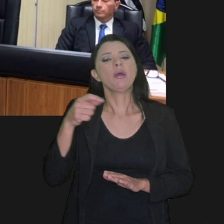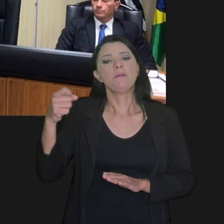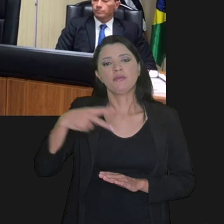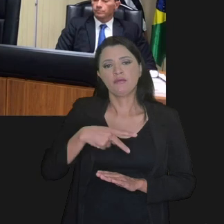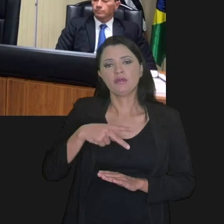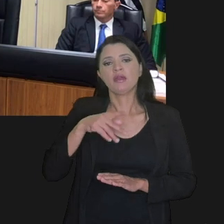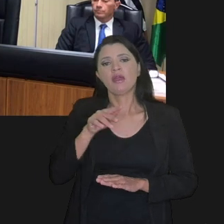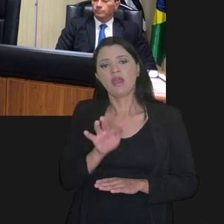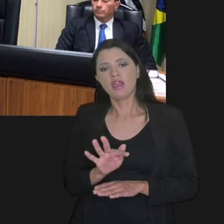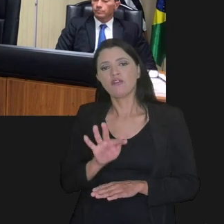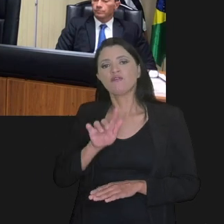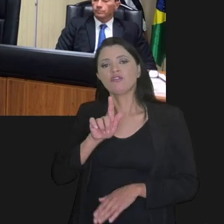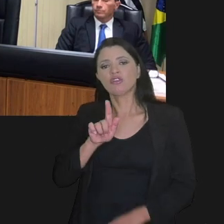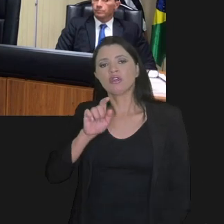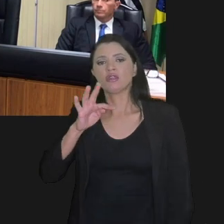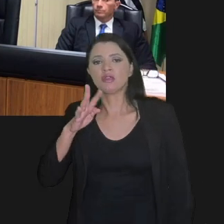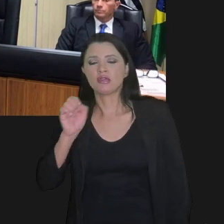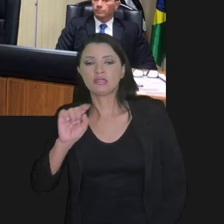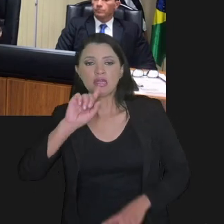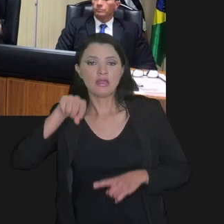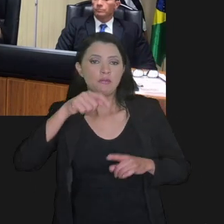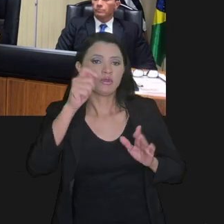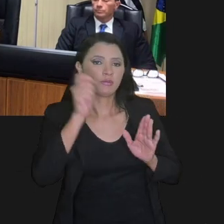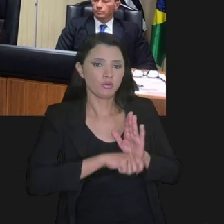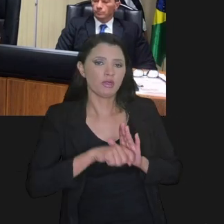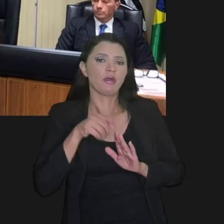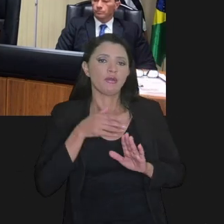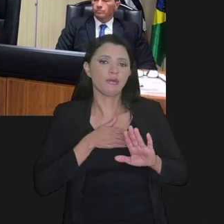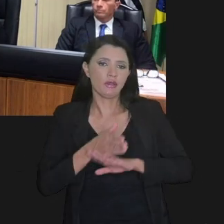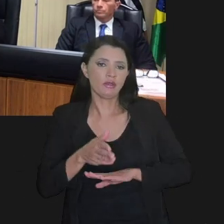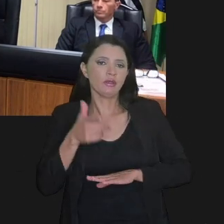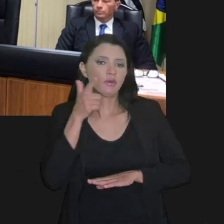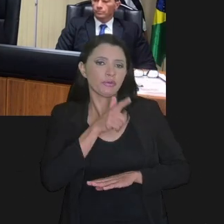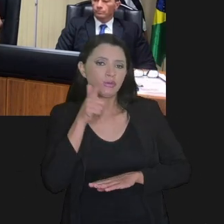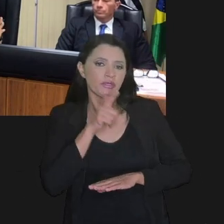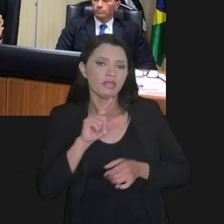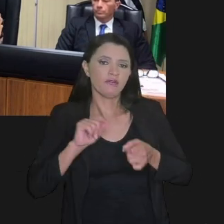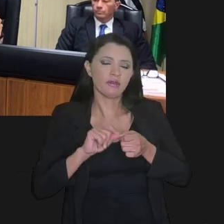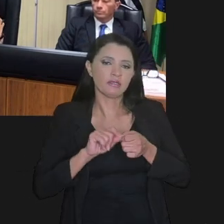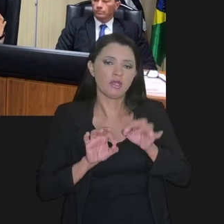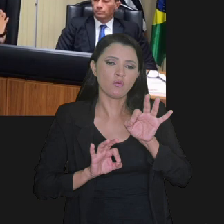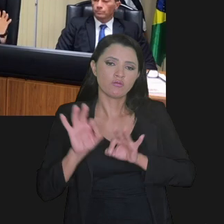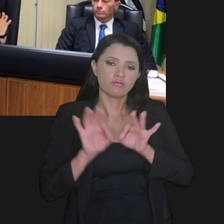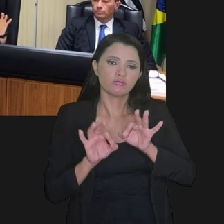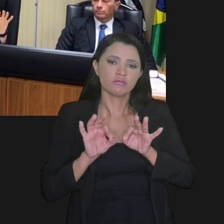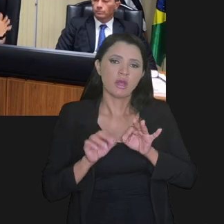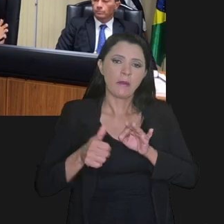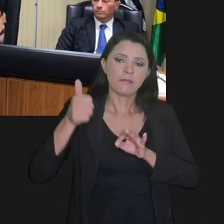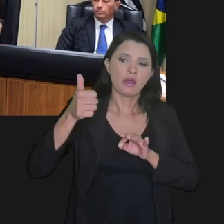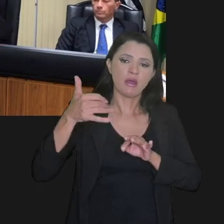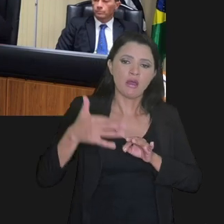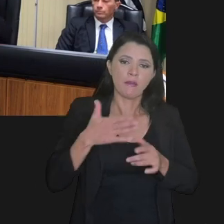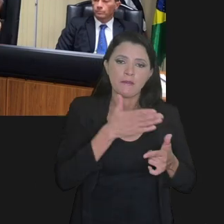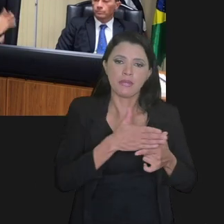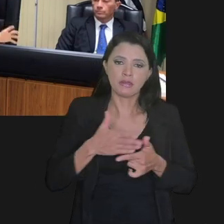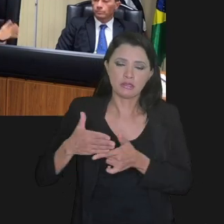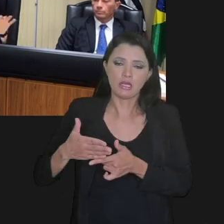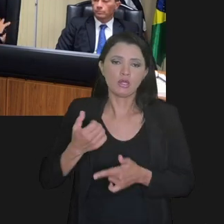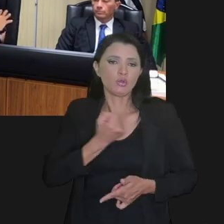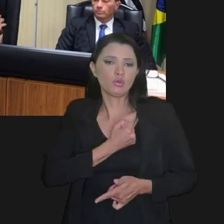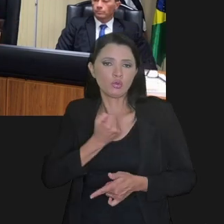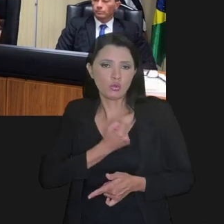do previdenciário e FGTS, depois o tributário vai entrando para que a gente consiga fazer um escalonamento